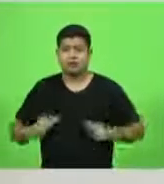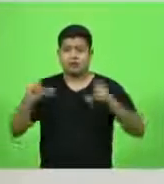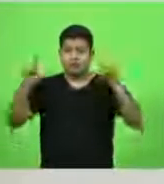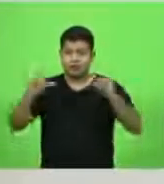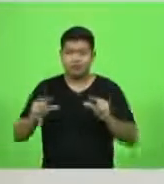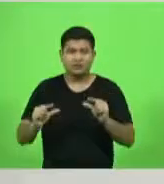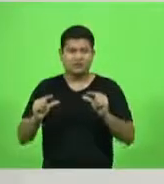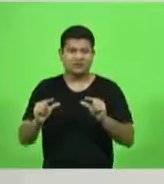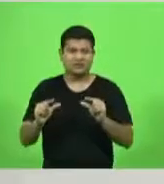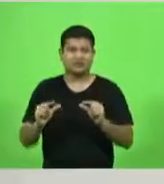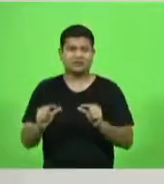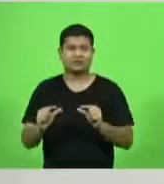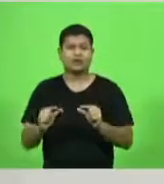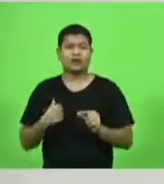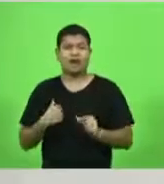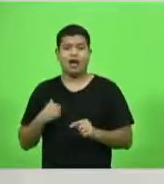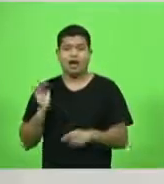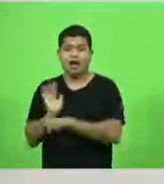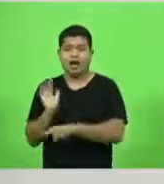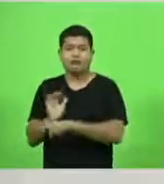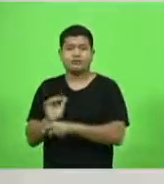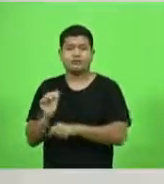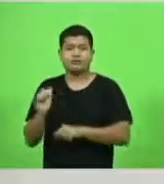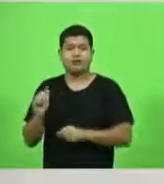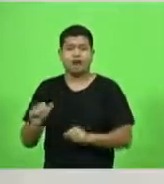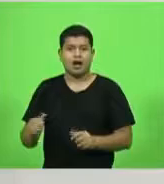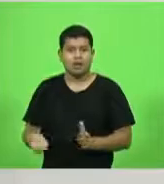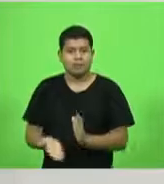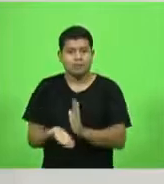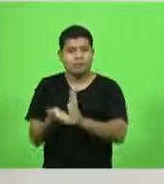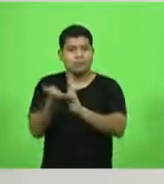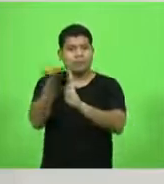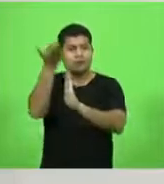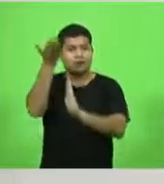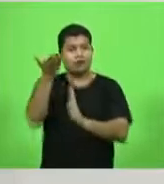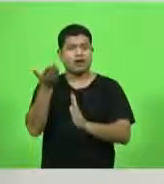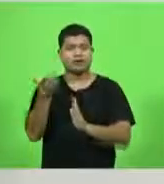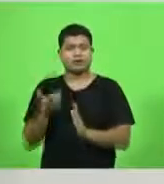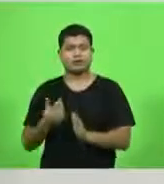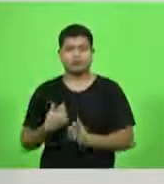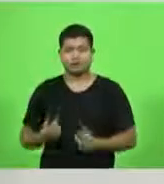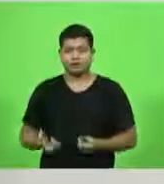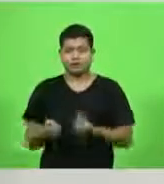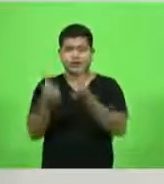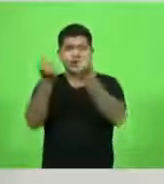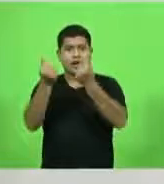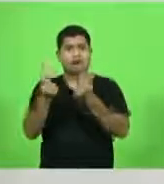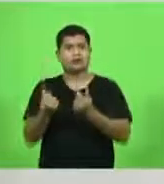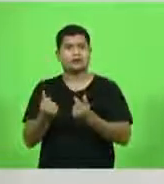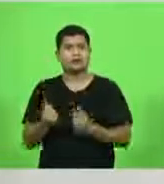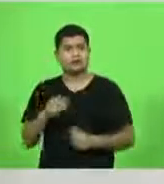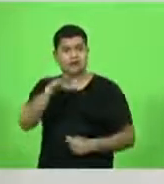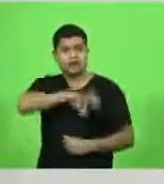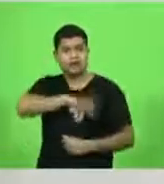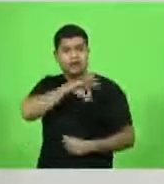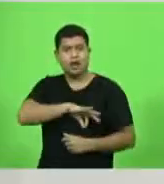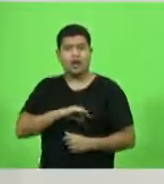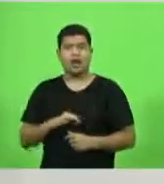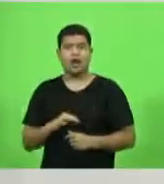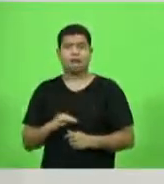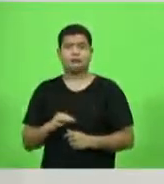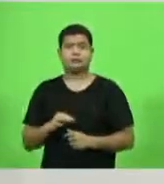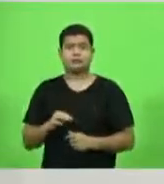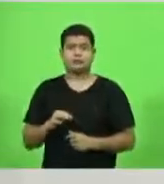emprego, gera renda, gera impostos, mas quando nós temos um custo menor, nossa competitividade